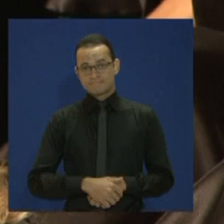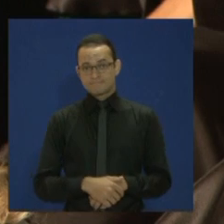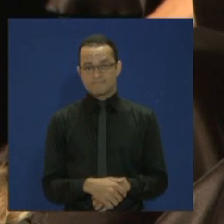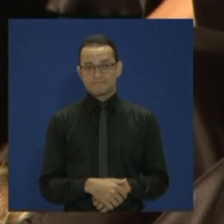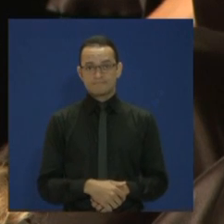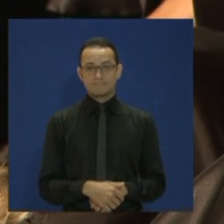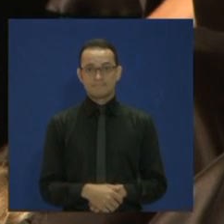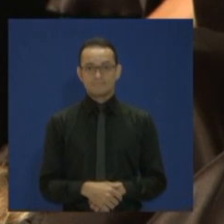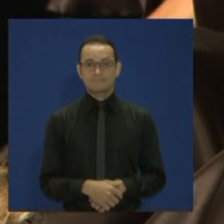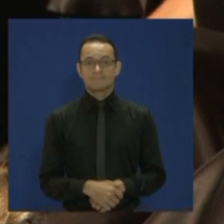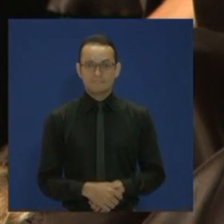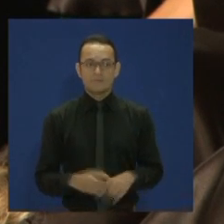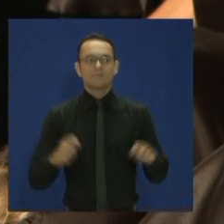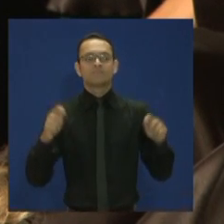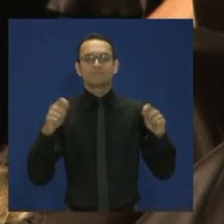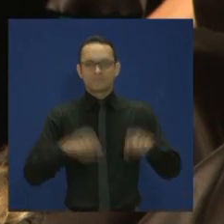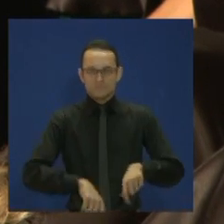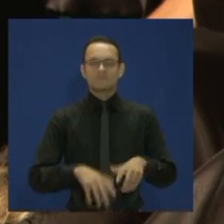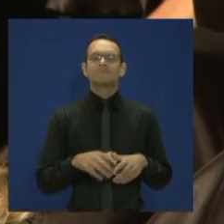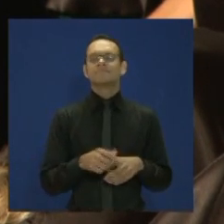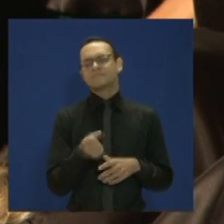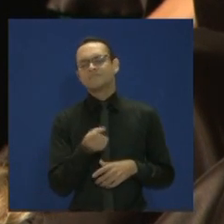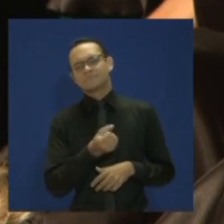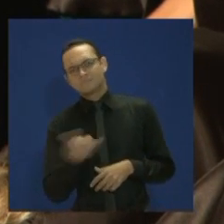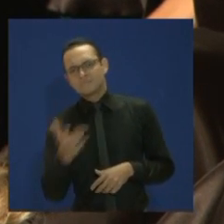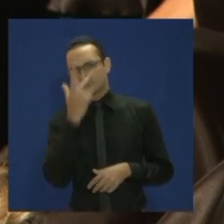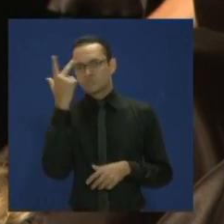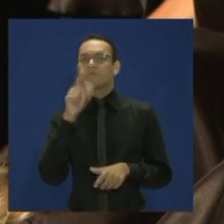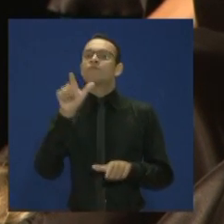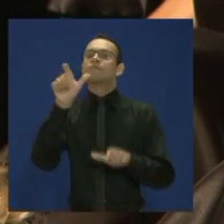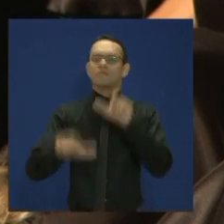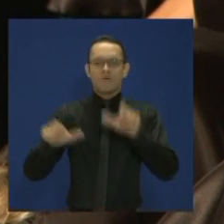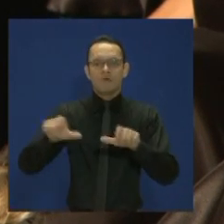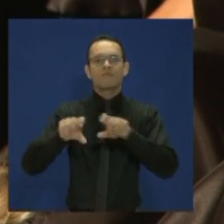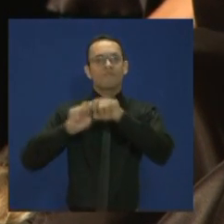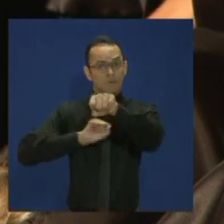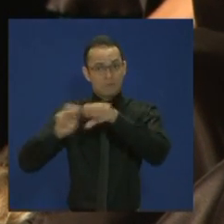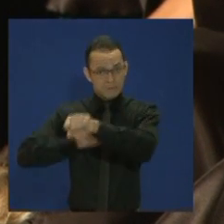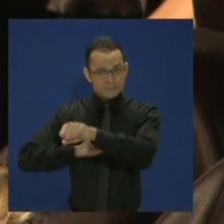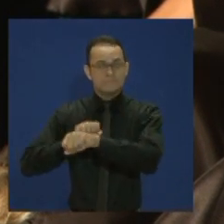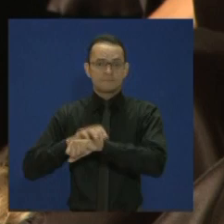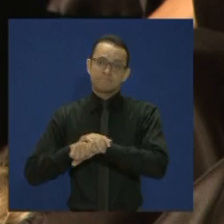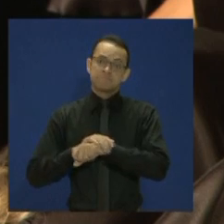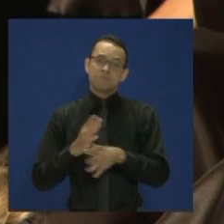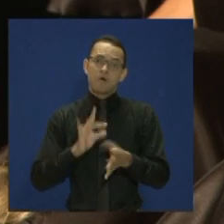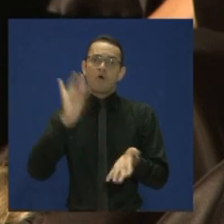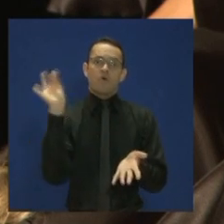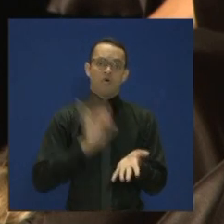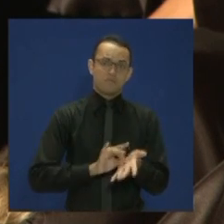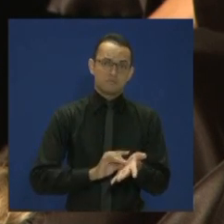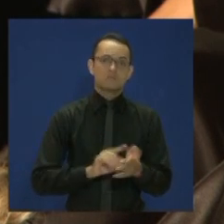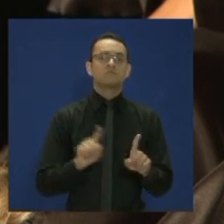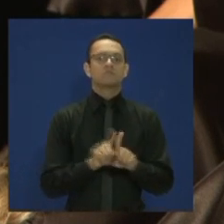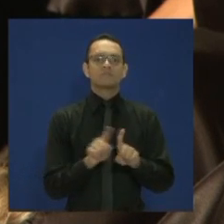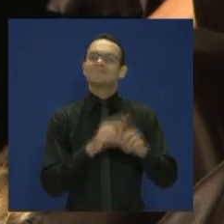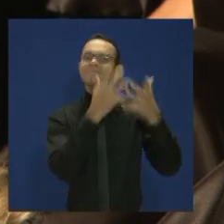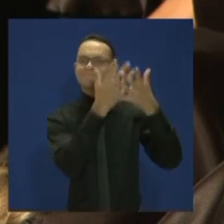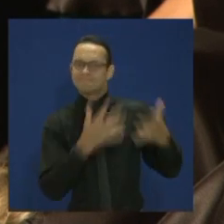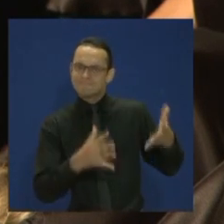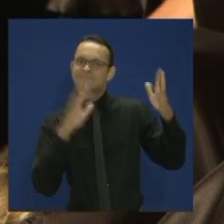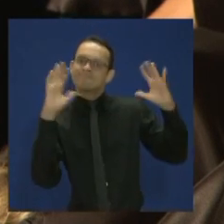Possivelmente, alguns dos formandos, dessa noite, estejam aqui hoje, oficializando e celebrando essa conquista,